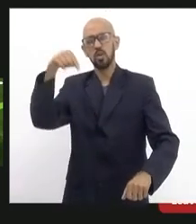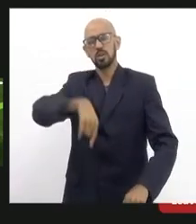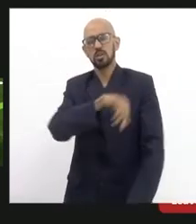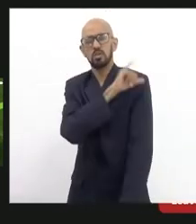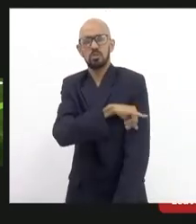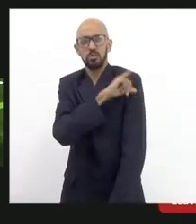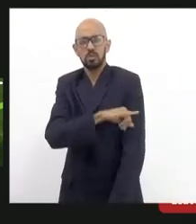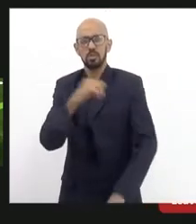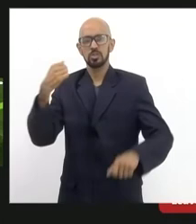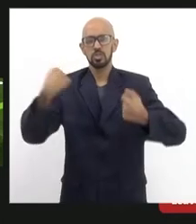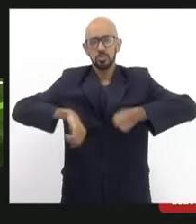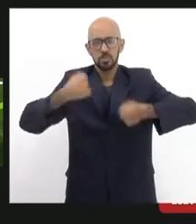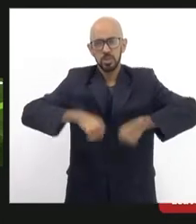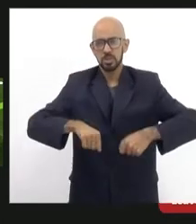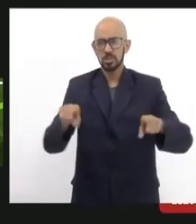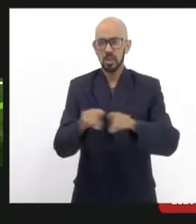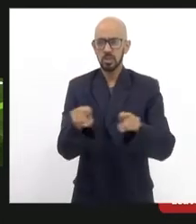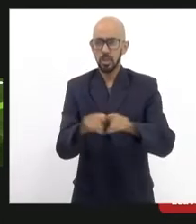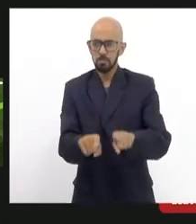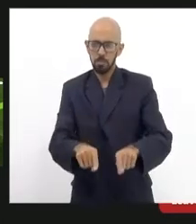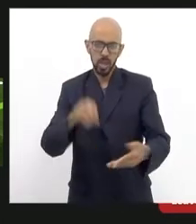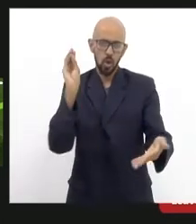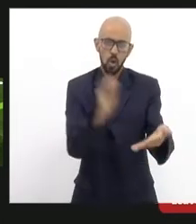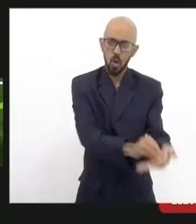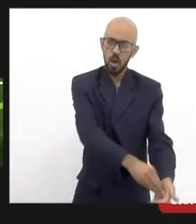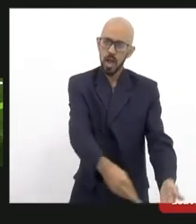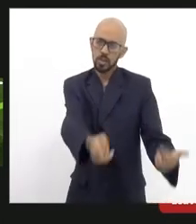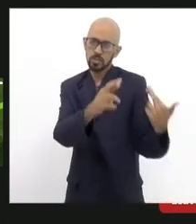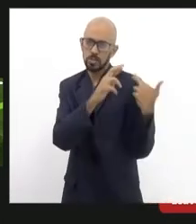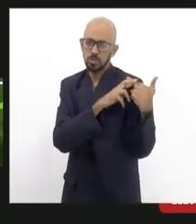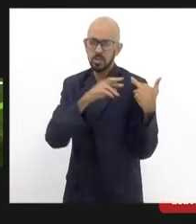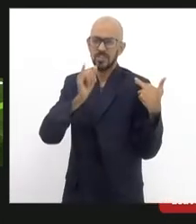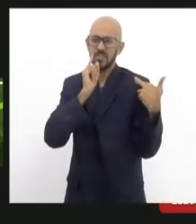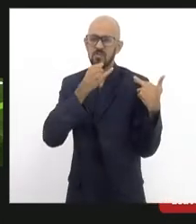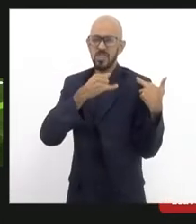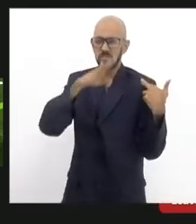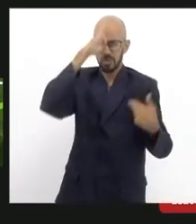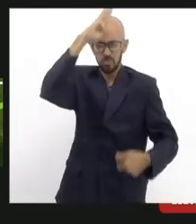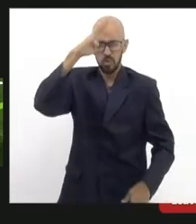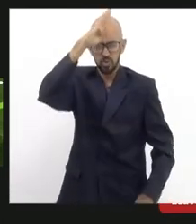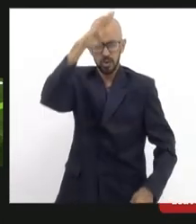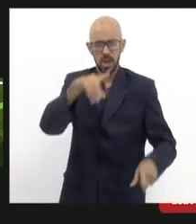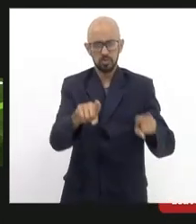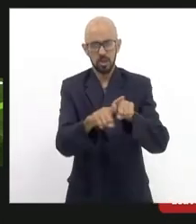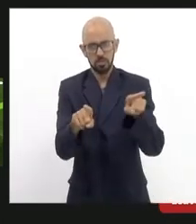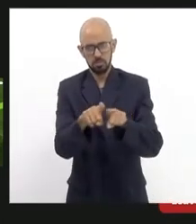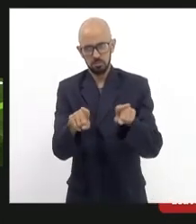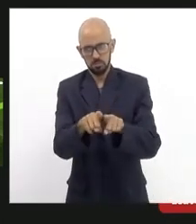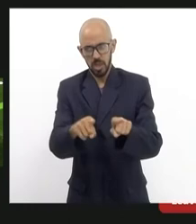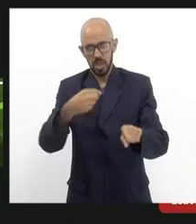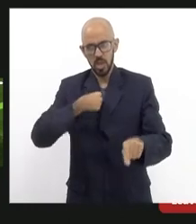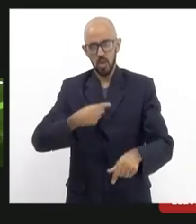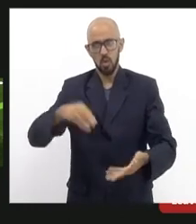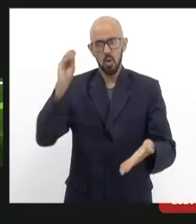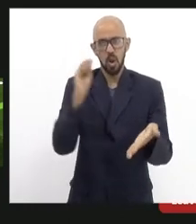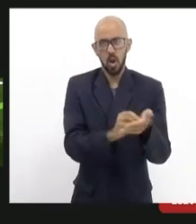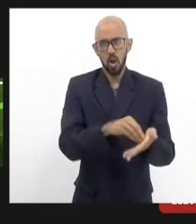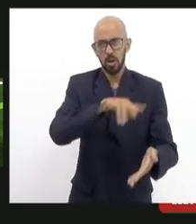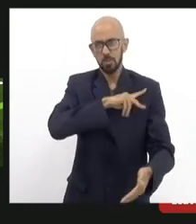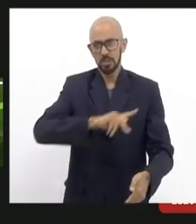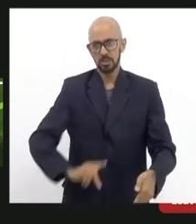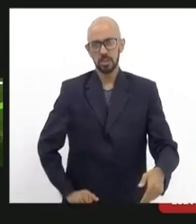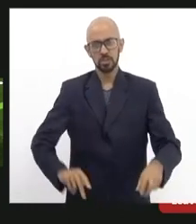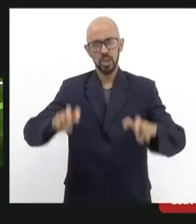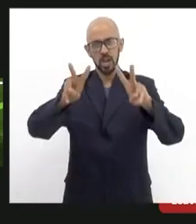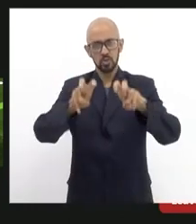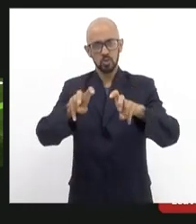colocar nas costas também deste infelizmente presidente que está no poder coloco aqui a presidência da comissão de assuntos urbanos à